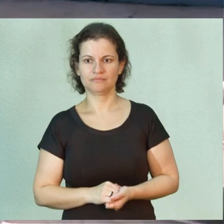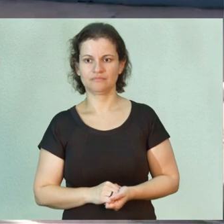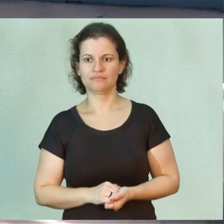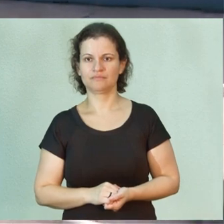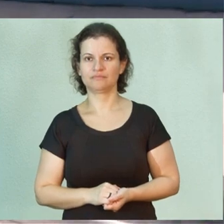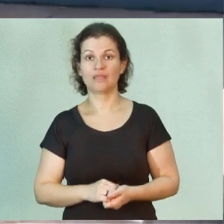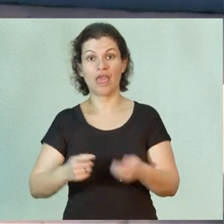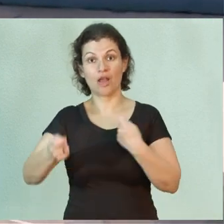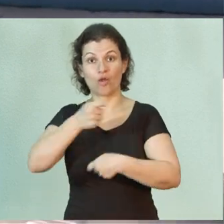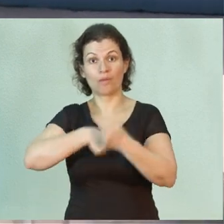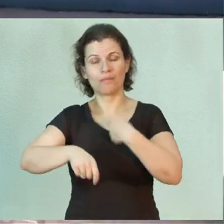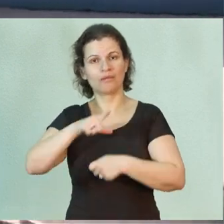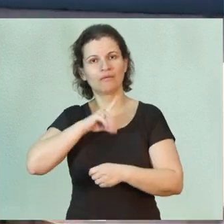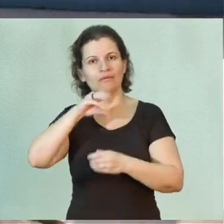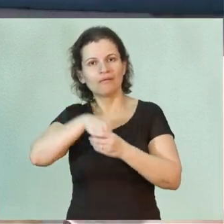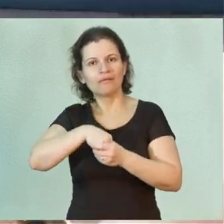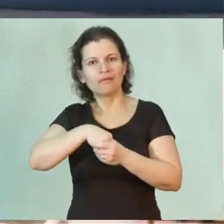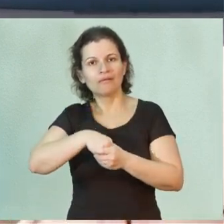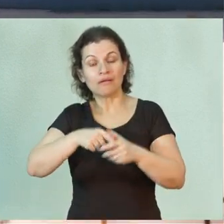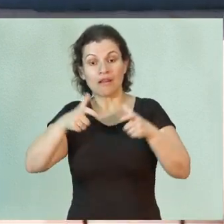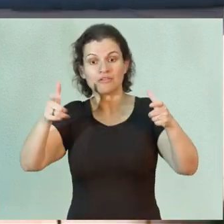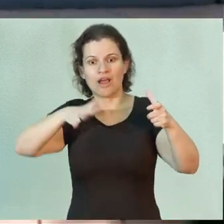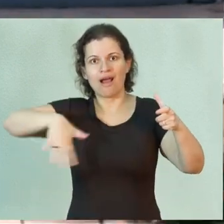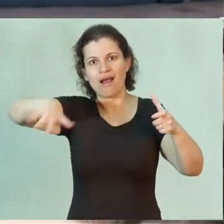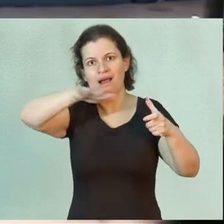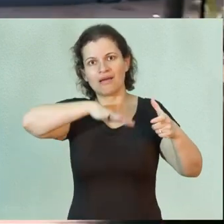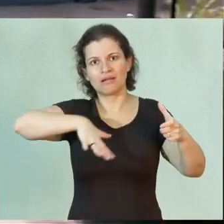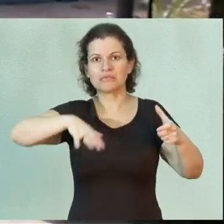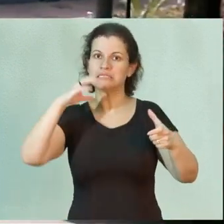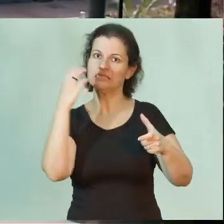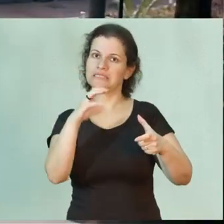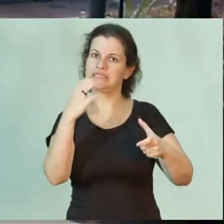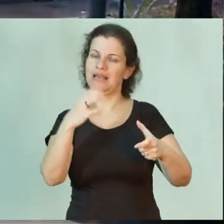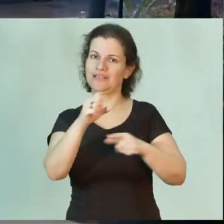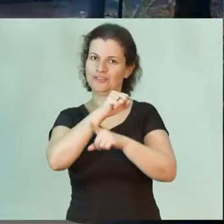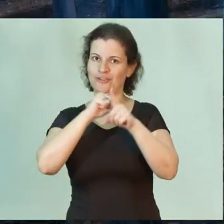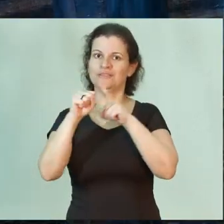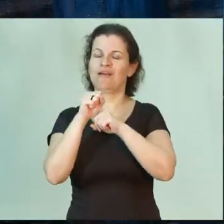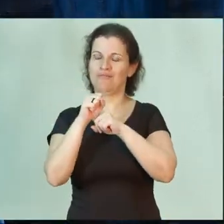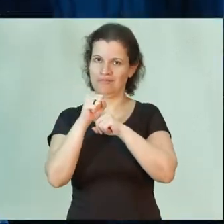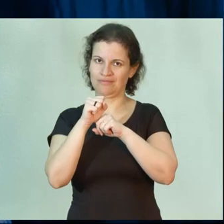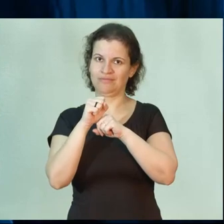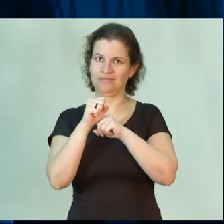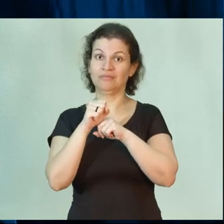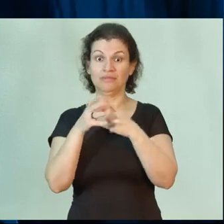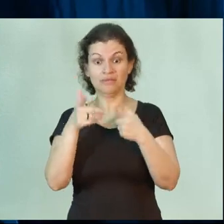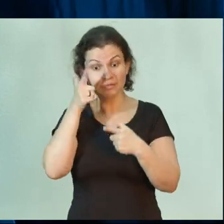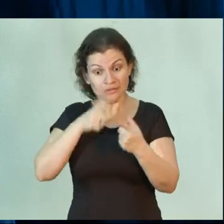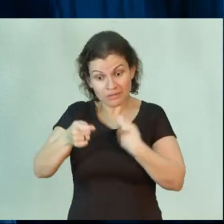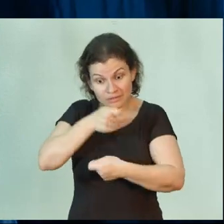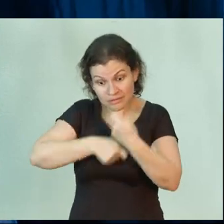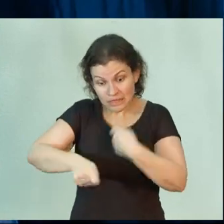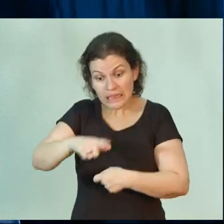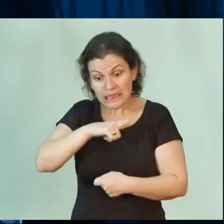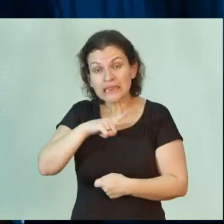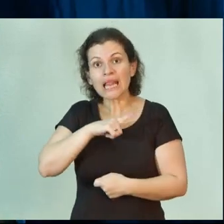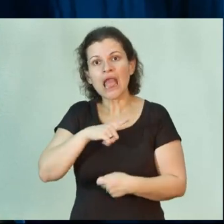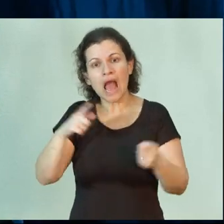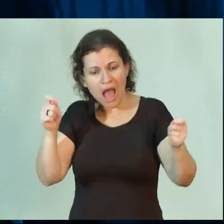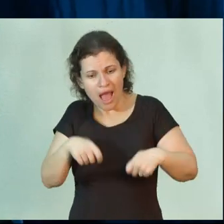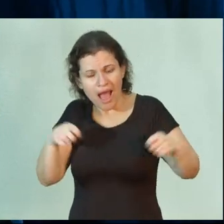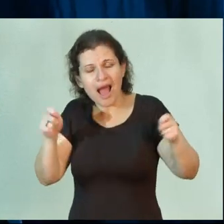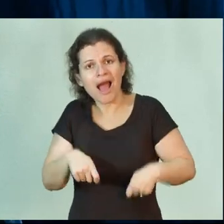A economia está dentro de uma grande área, que é a área de ciências sociais, e para o economista ter uma